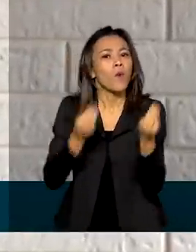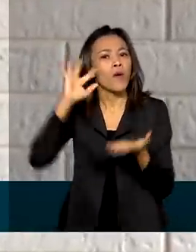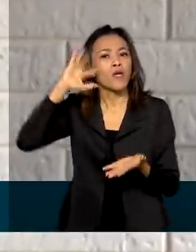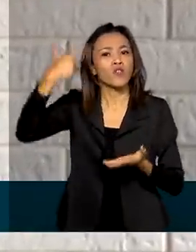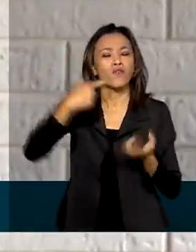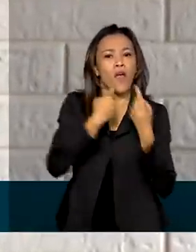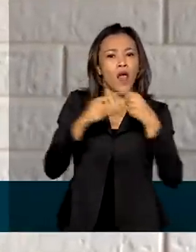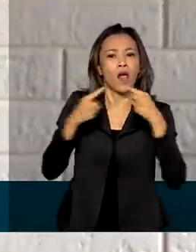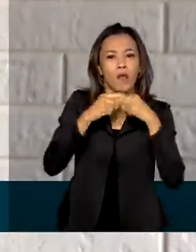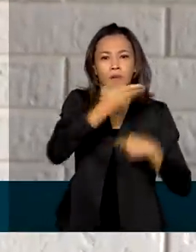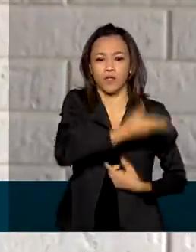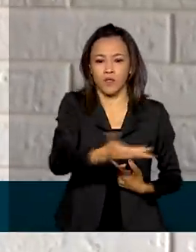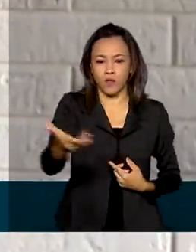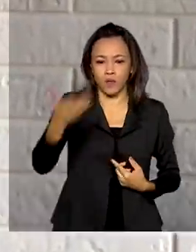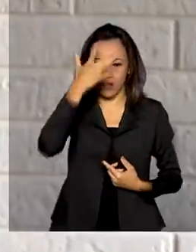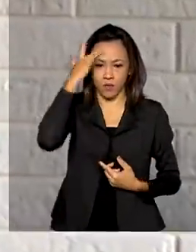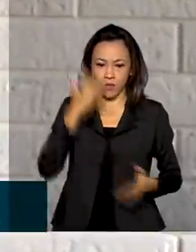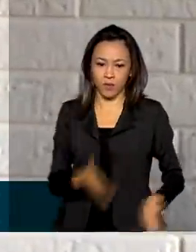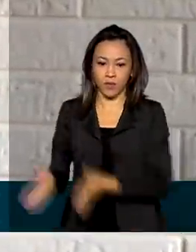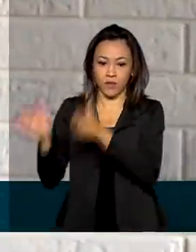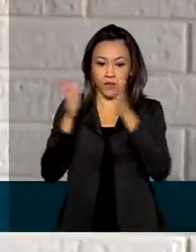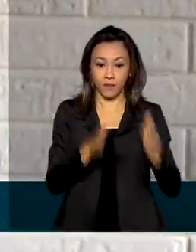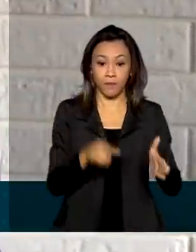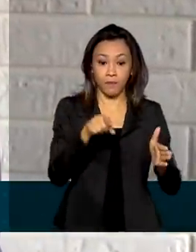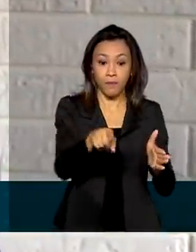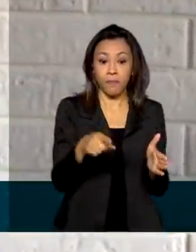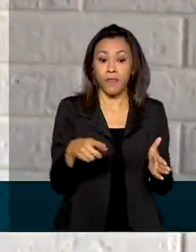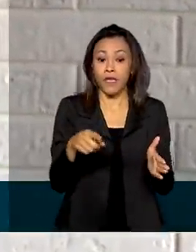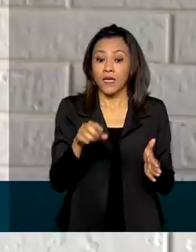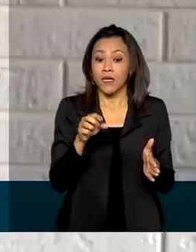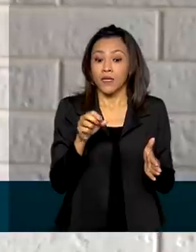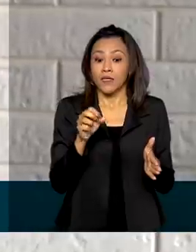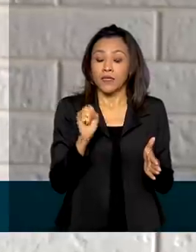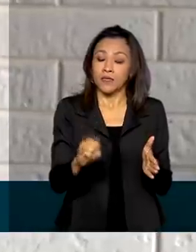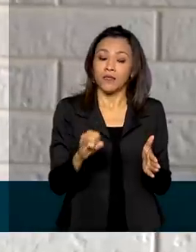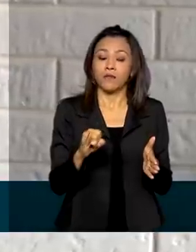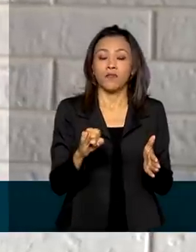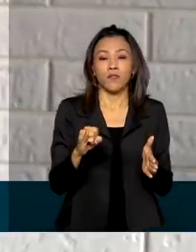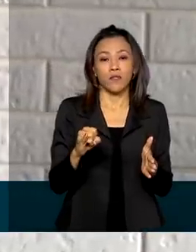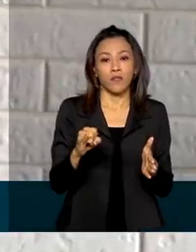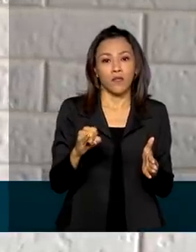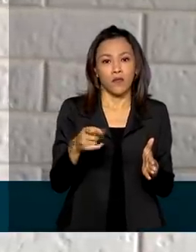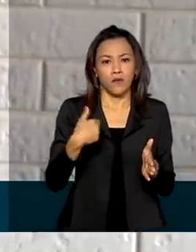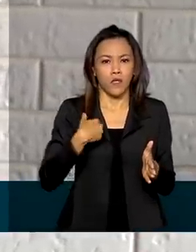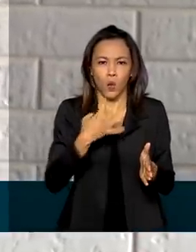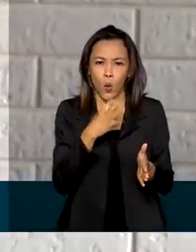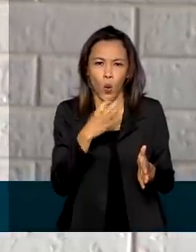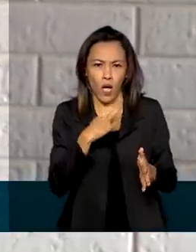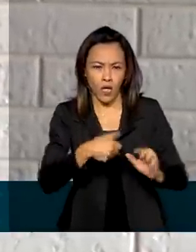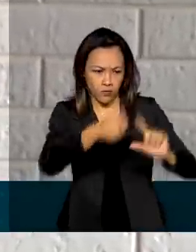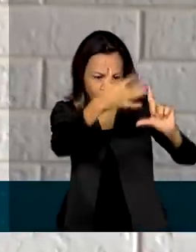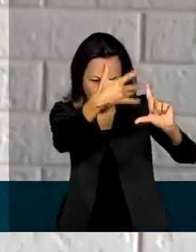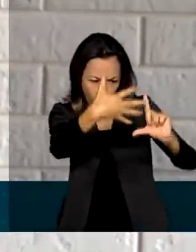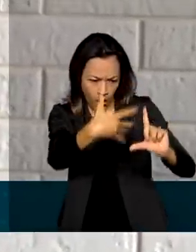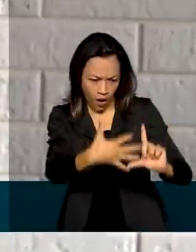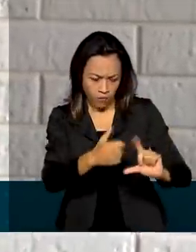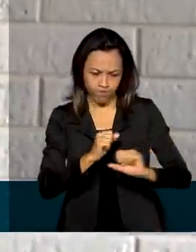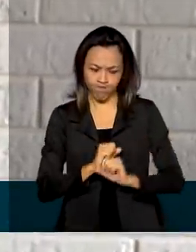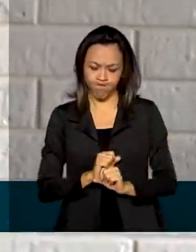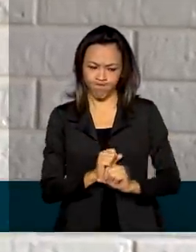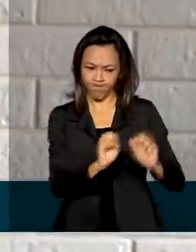muito atrativo, sobretudo se for sites não conhecidos, então isso pode ser um